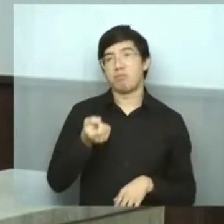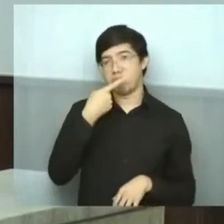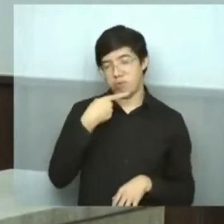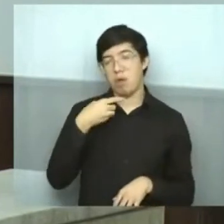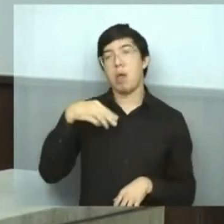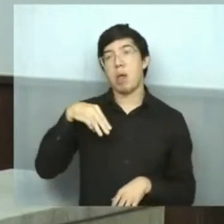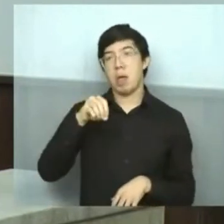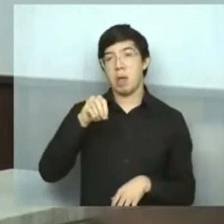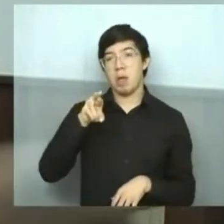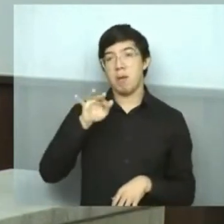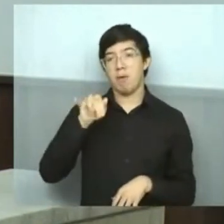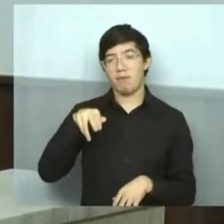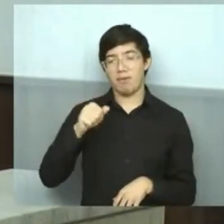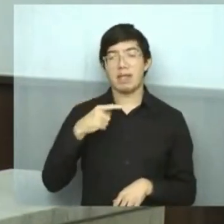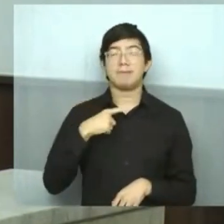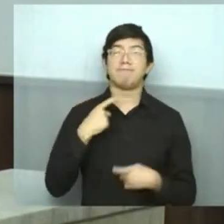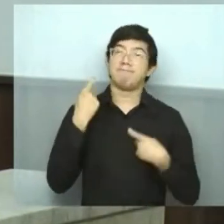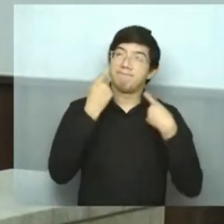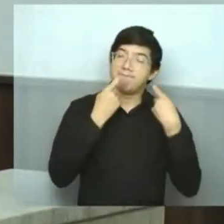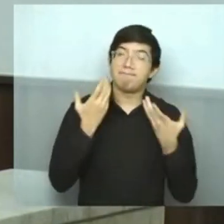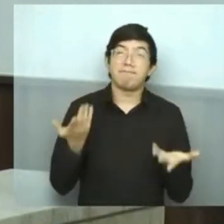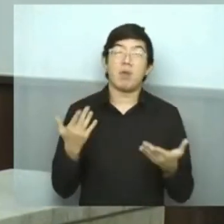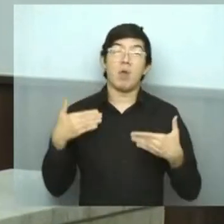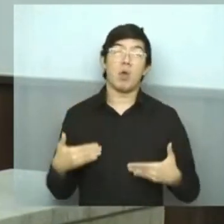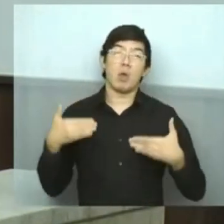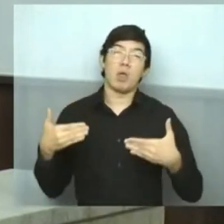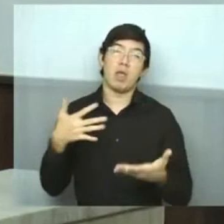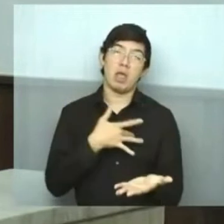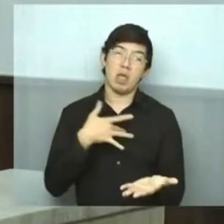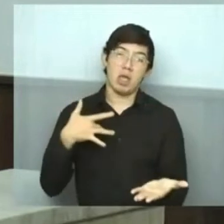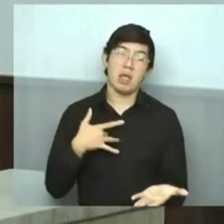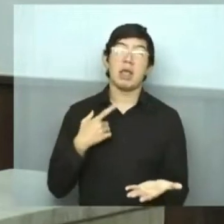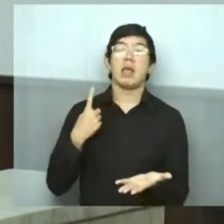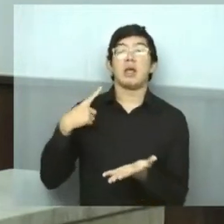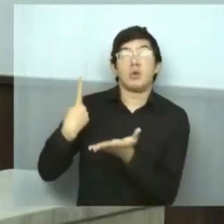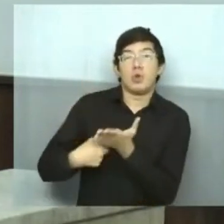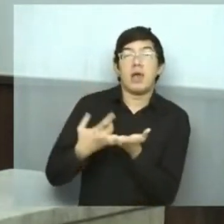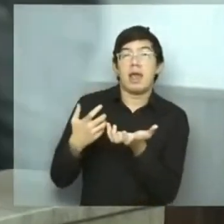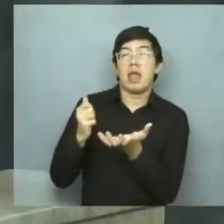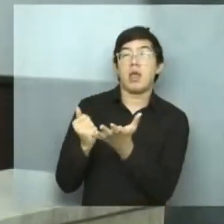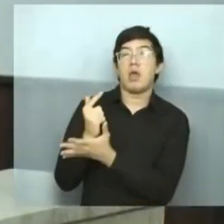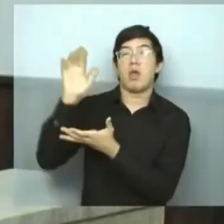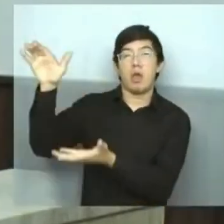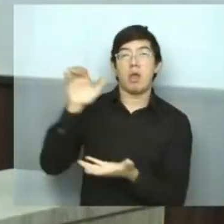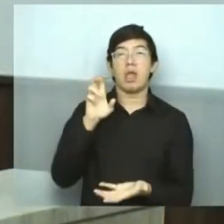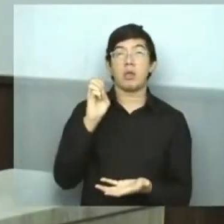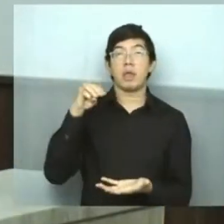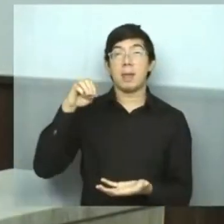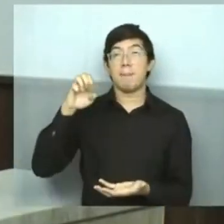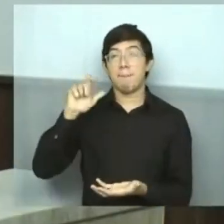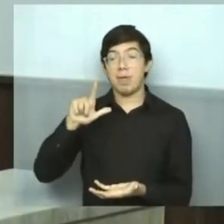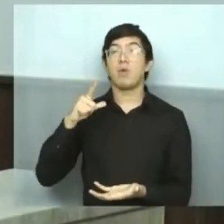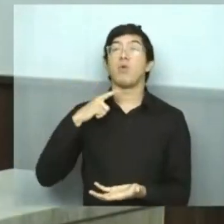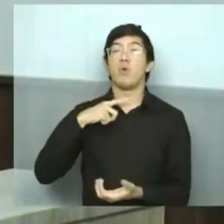mais precisamente porque o Ministério da Saúde está em negociação da compra de 50 mil doses da vacina da varíola, que a gente